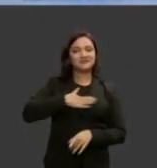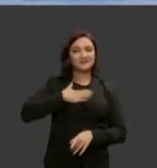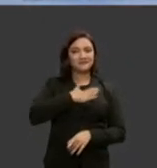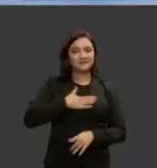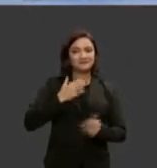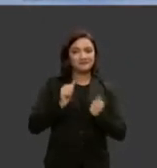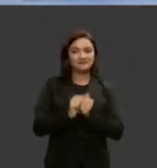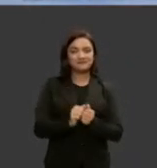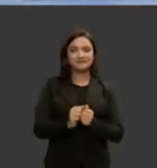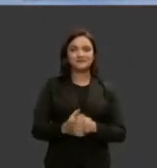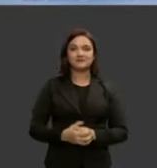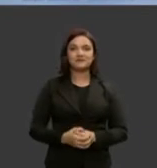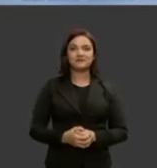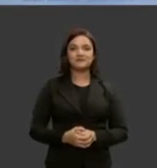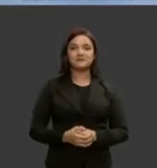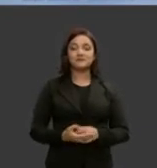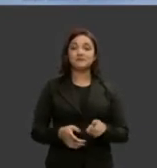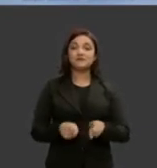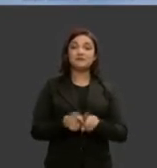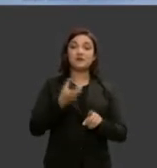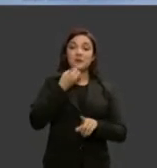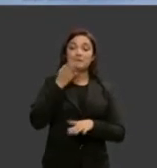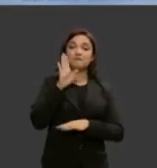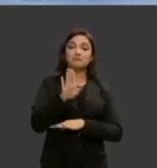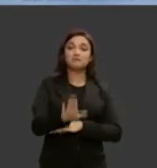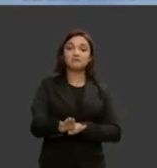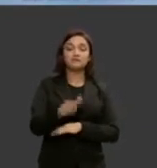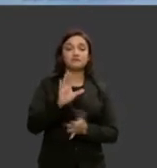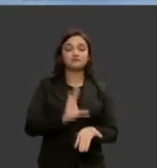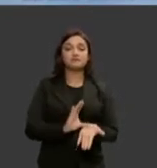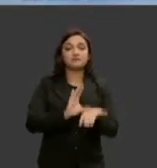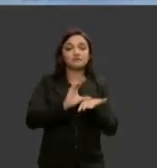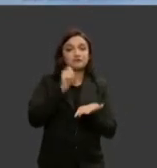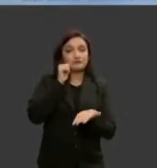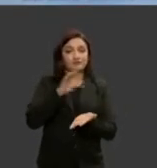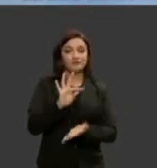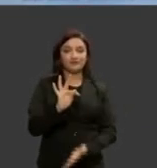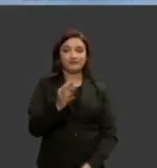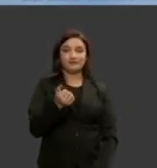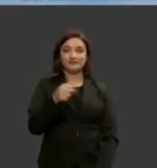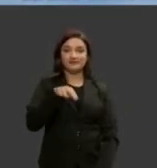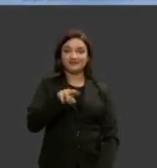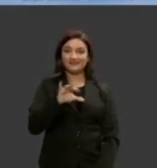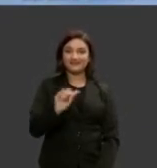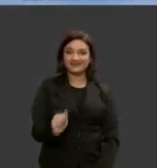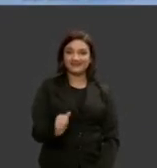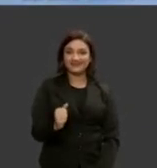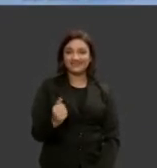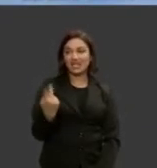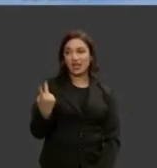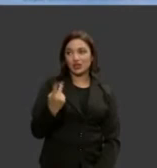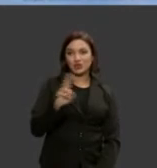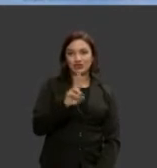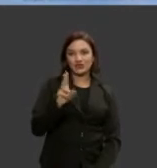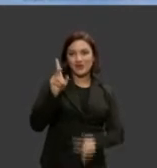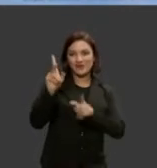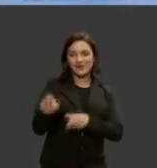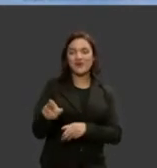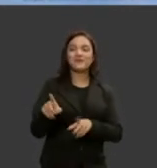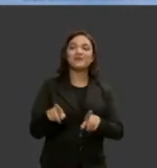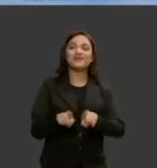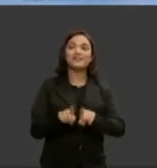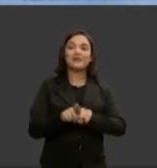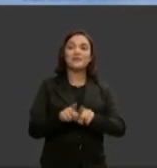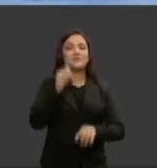também é uma boa tarde para a conselheira Tânia Regina minha charata as duas Tânias hoje aqui no painel e também a